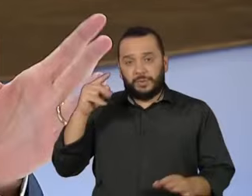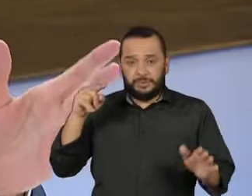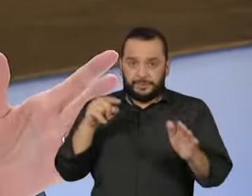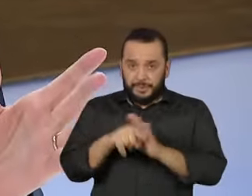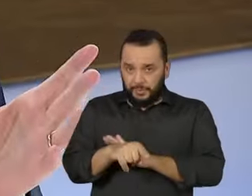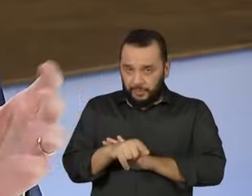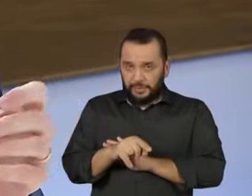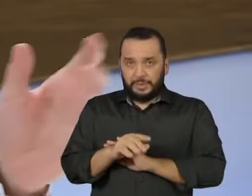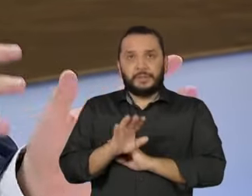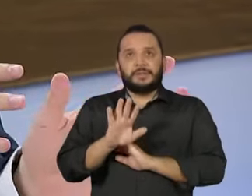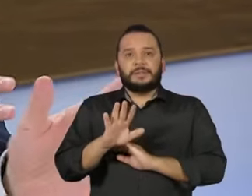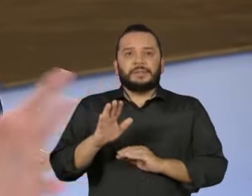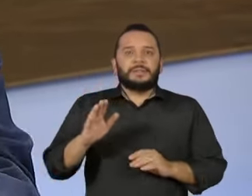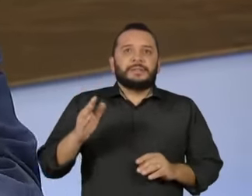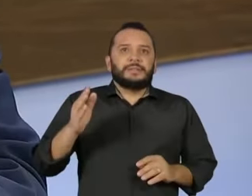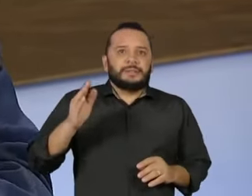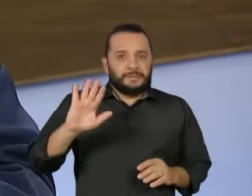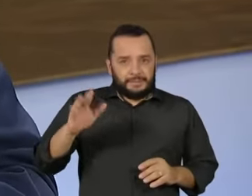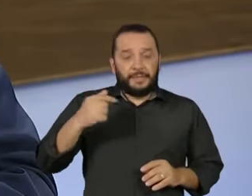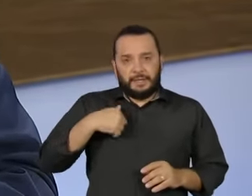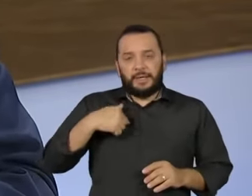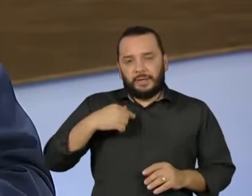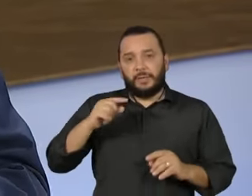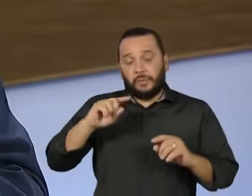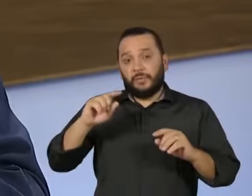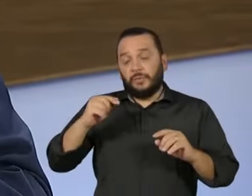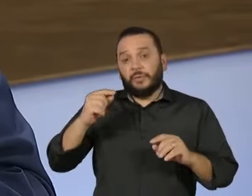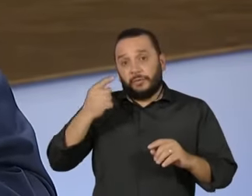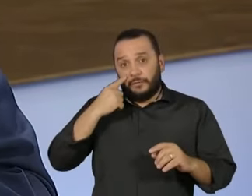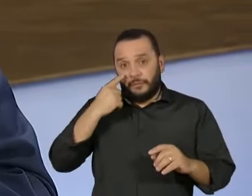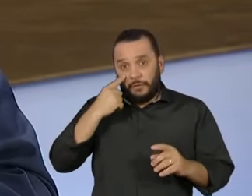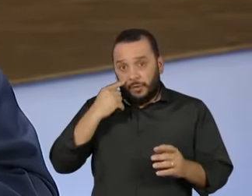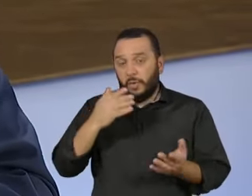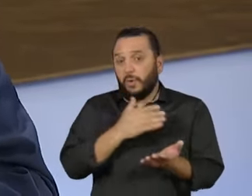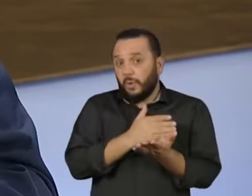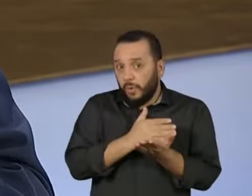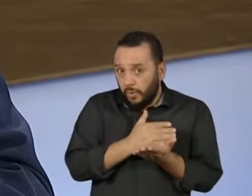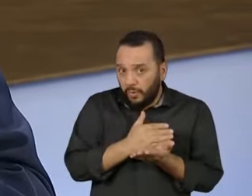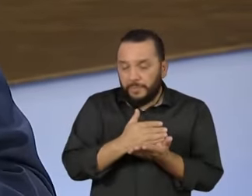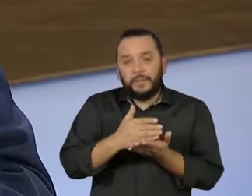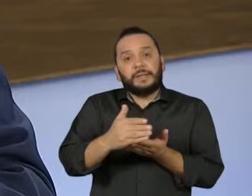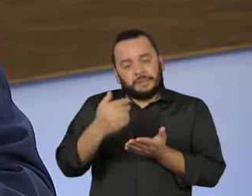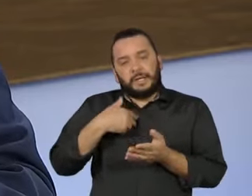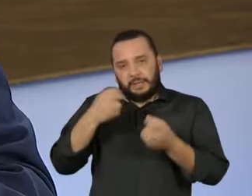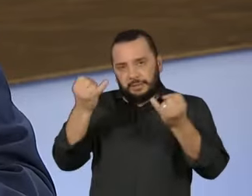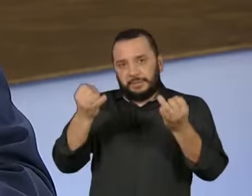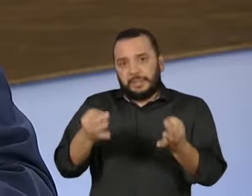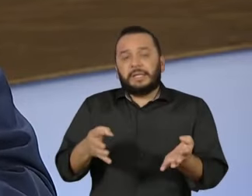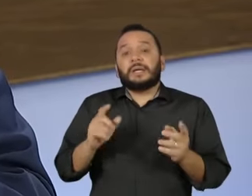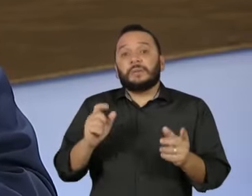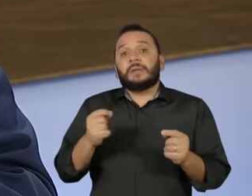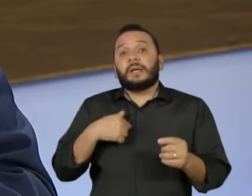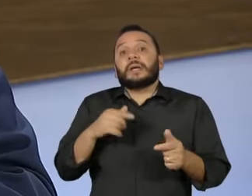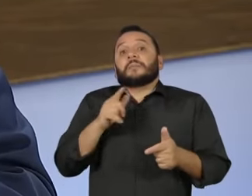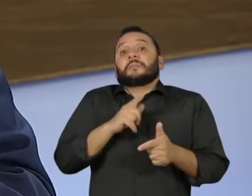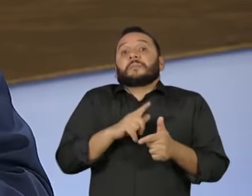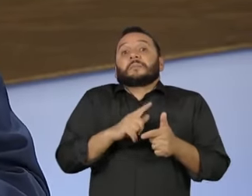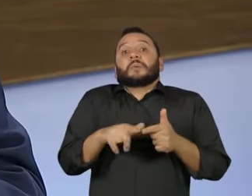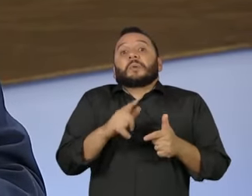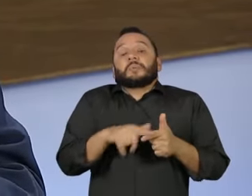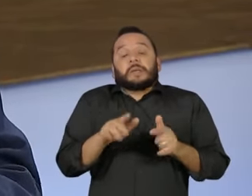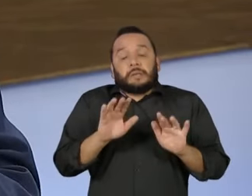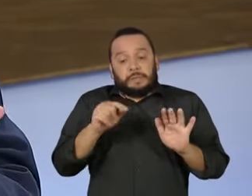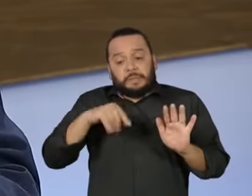cheio para o bloco mais adiante, para o pessoal poder dormir tranquilo. Vou começar com a do copo meio vazio. A gente, em 2018,